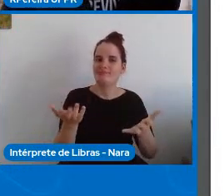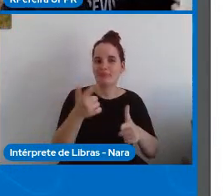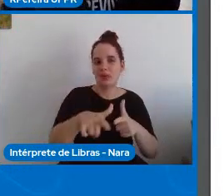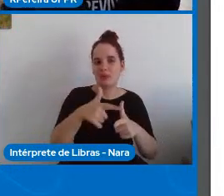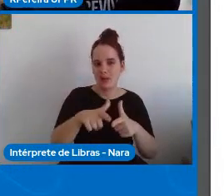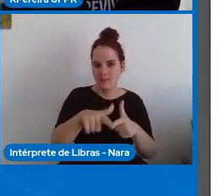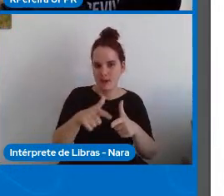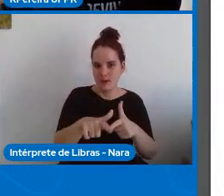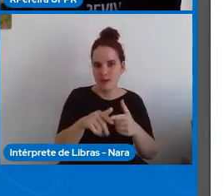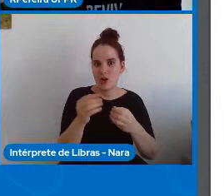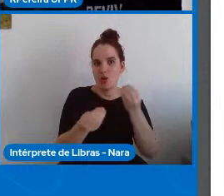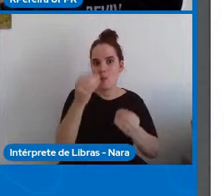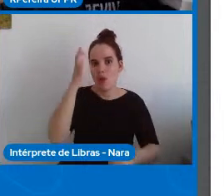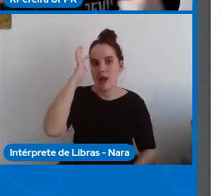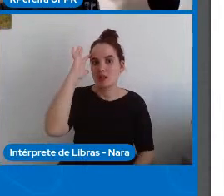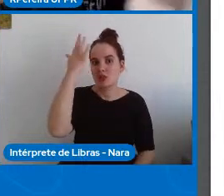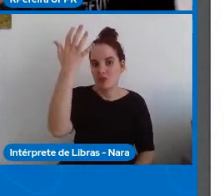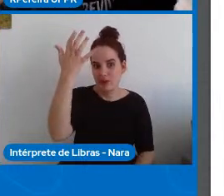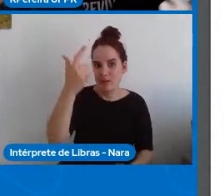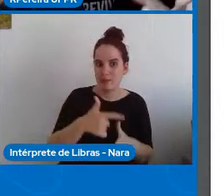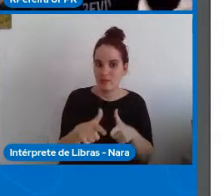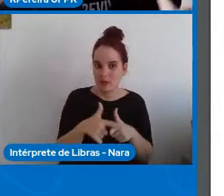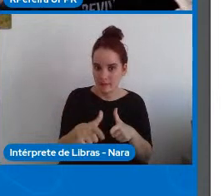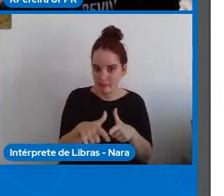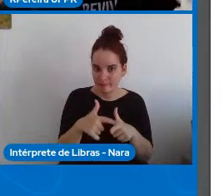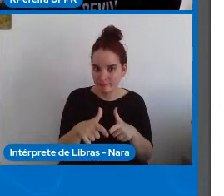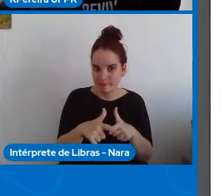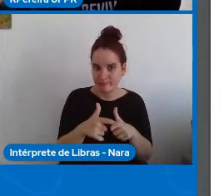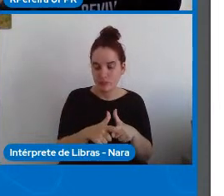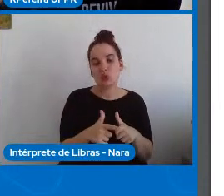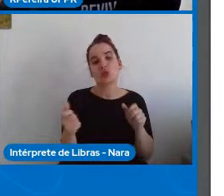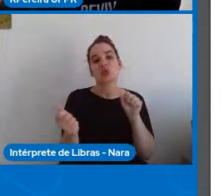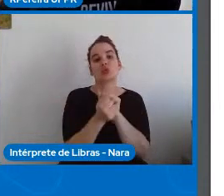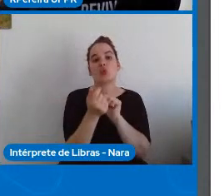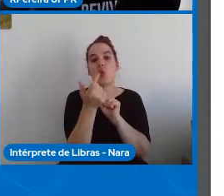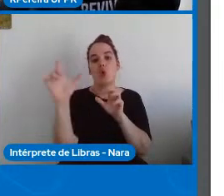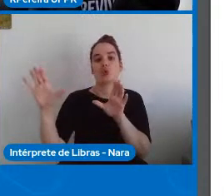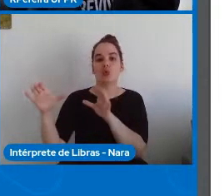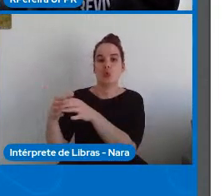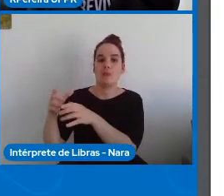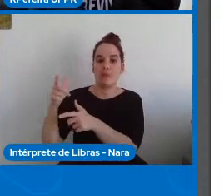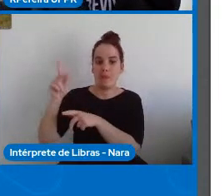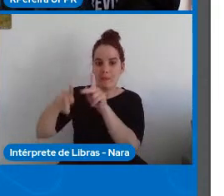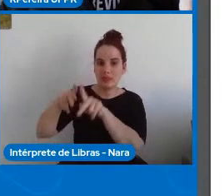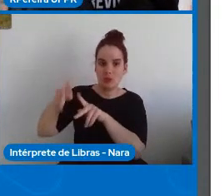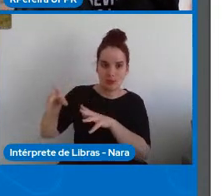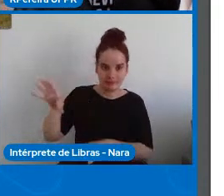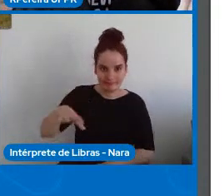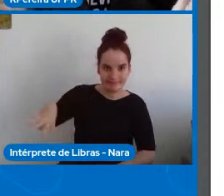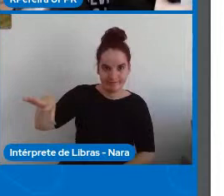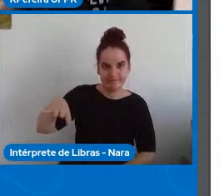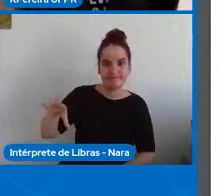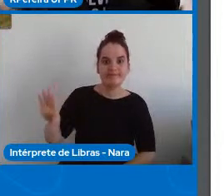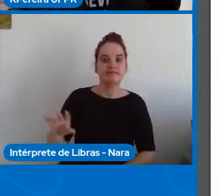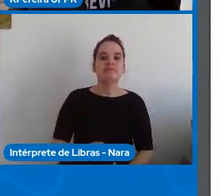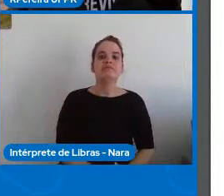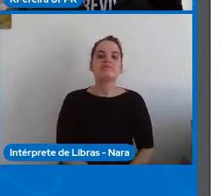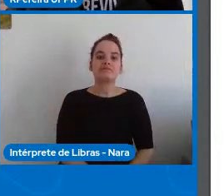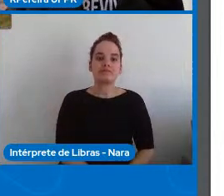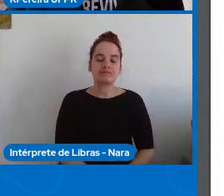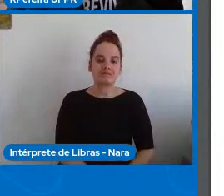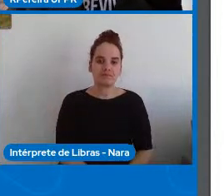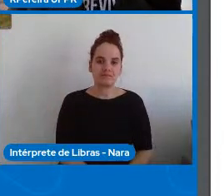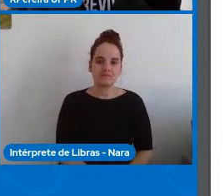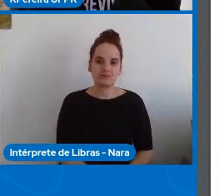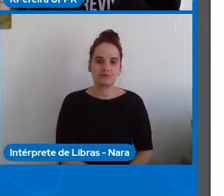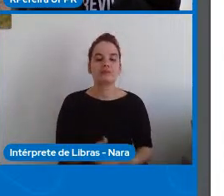da resolução e discussão disso com outras pessoas por pares então nós nós normalmente